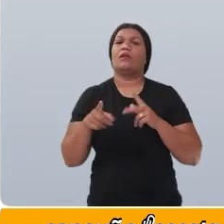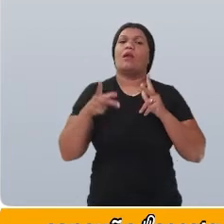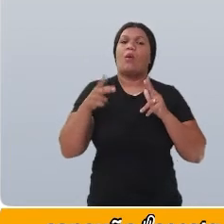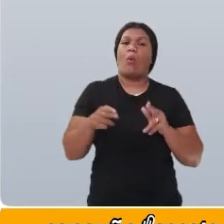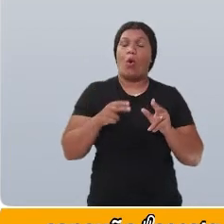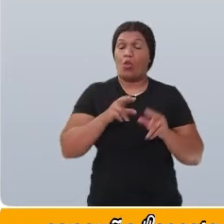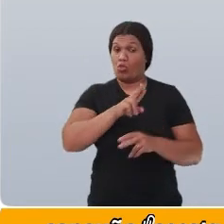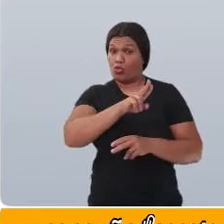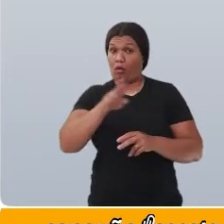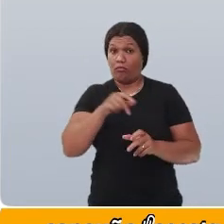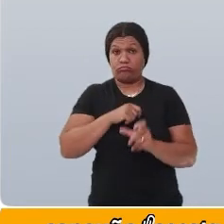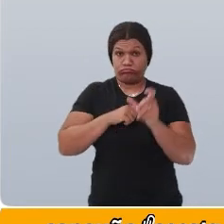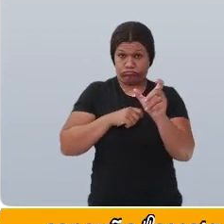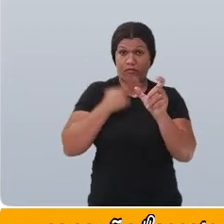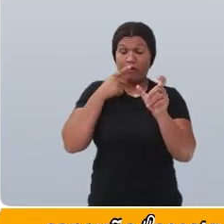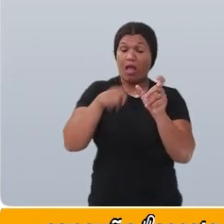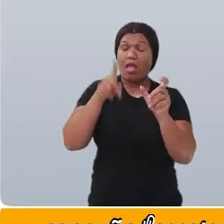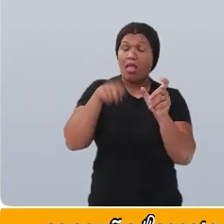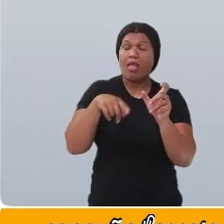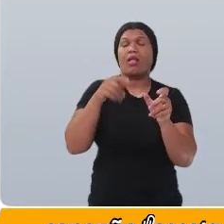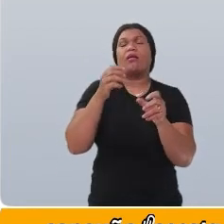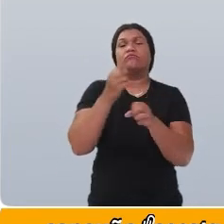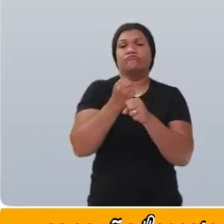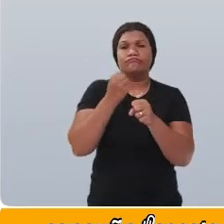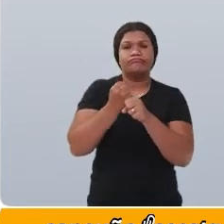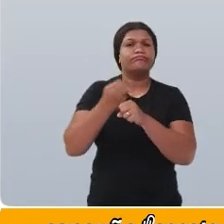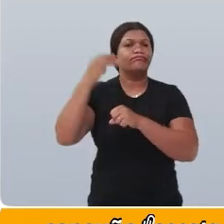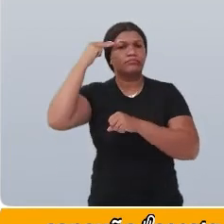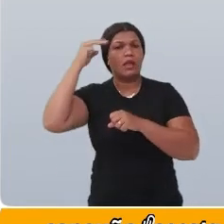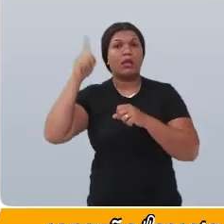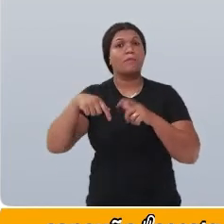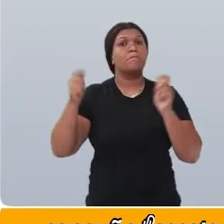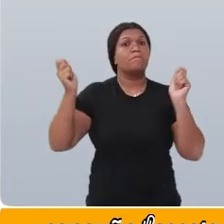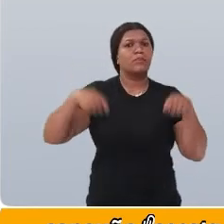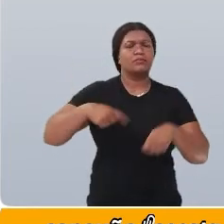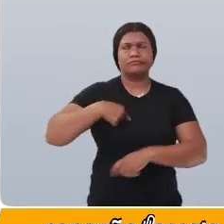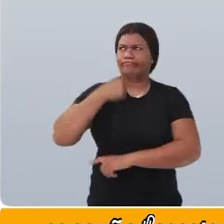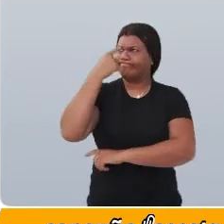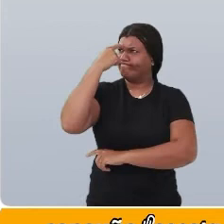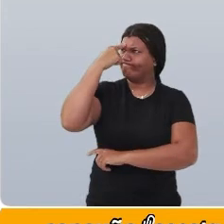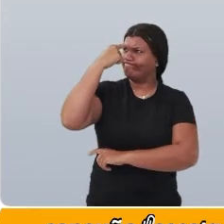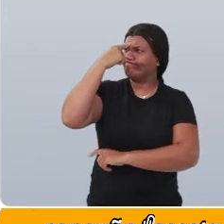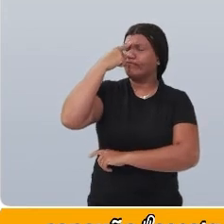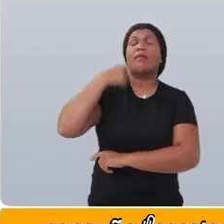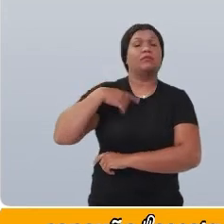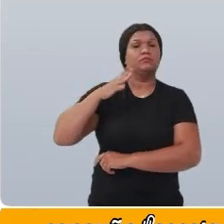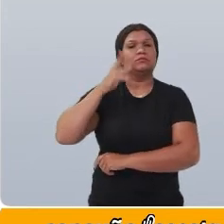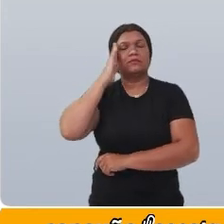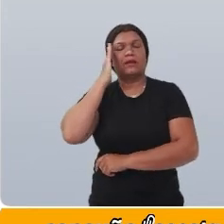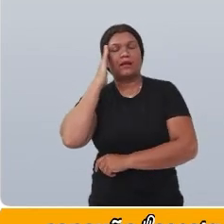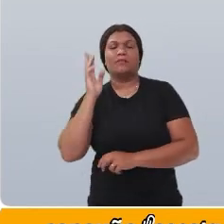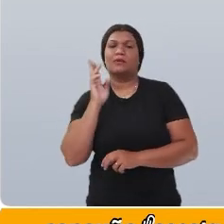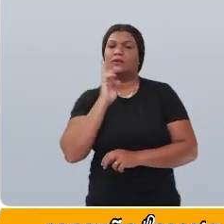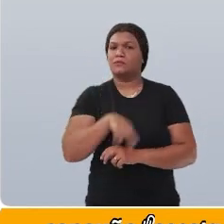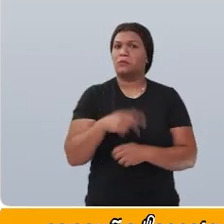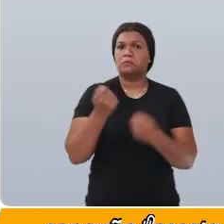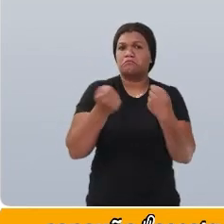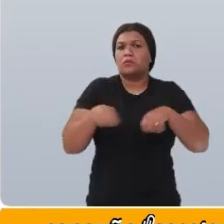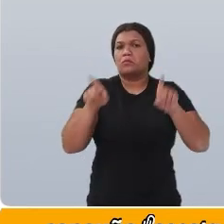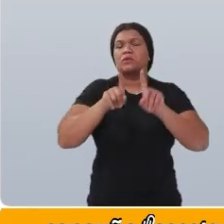próprio nome já diz, são cálculos que nós podemos fazer com a nossa mente. Sem que